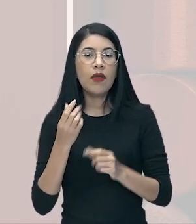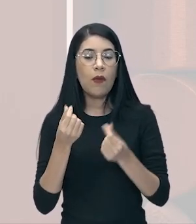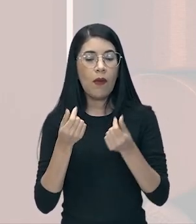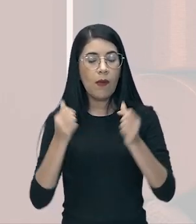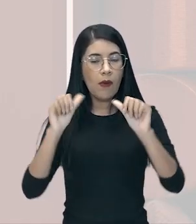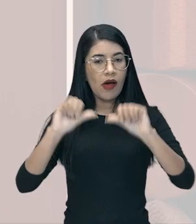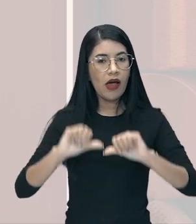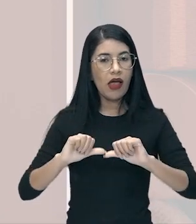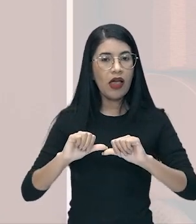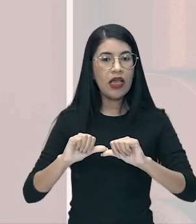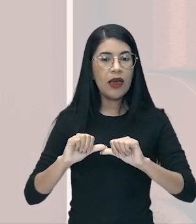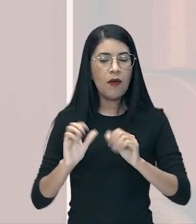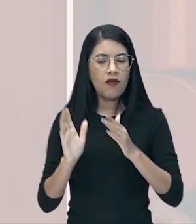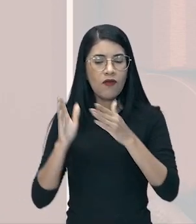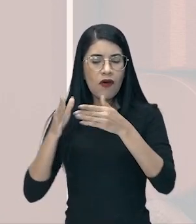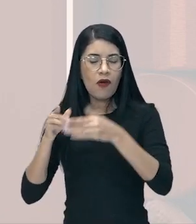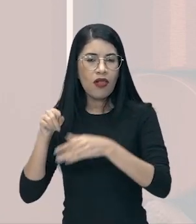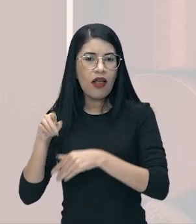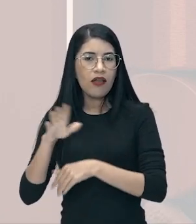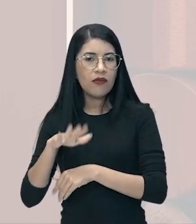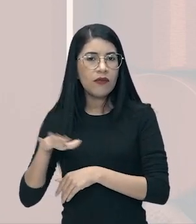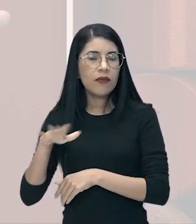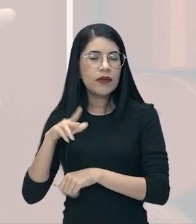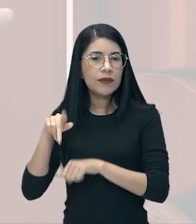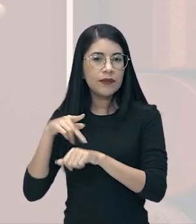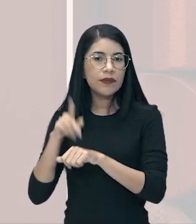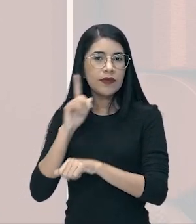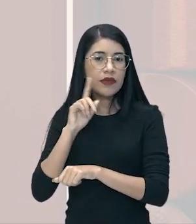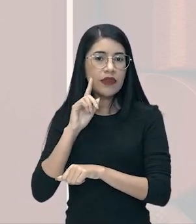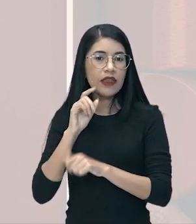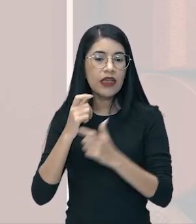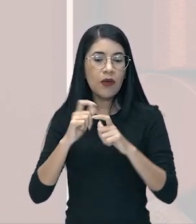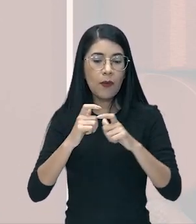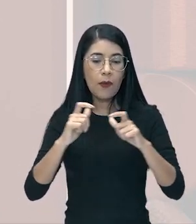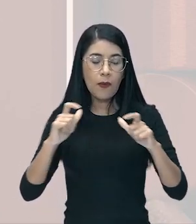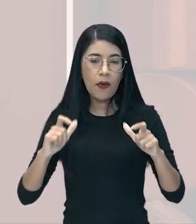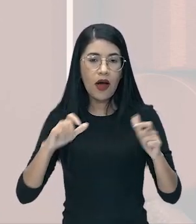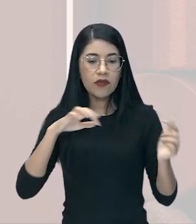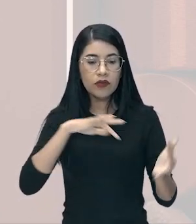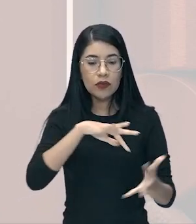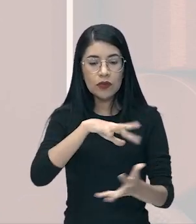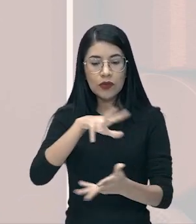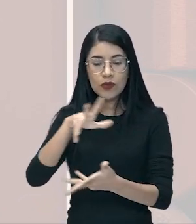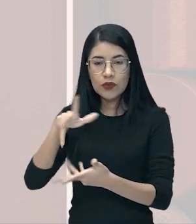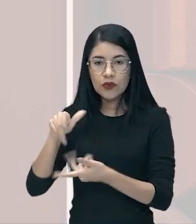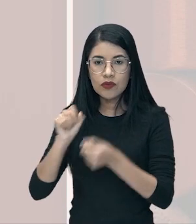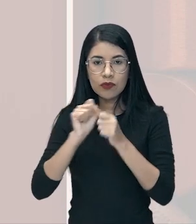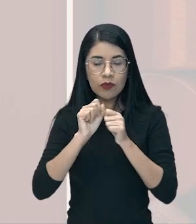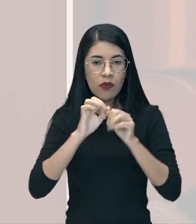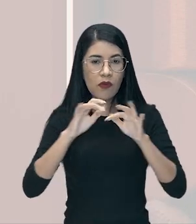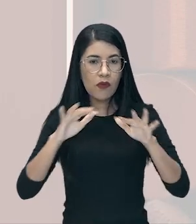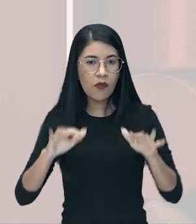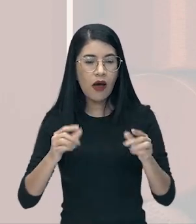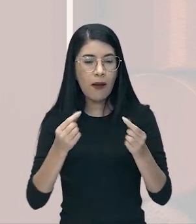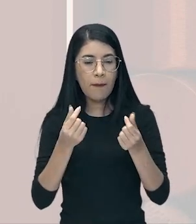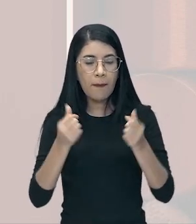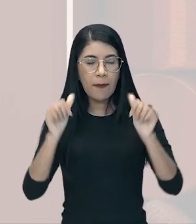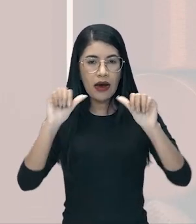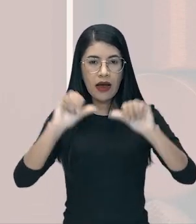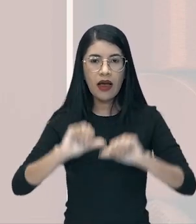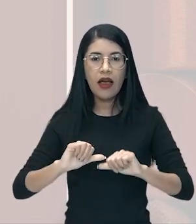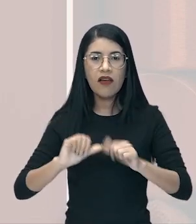ser exclusividade dos americanos e passasse a ser uma crise em escala global, galera. Vários países